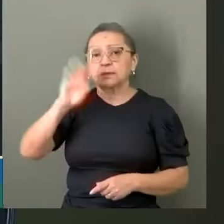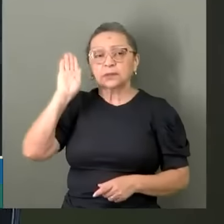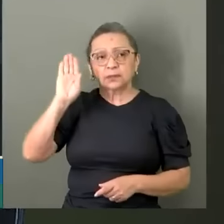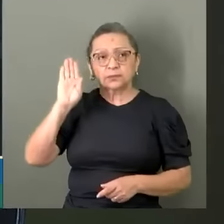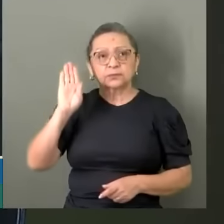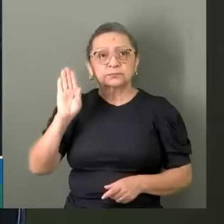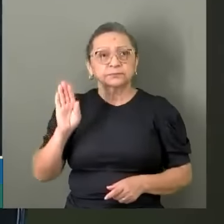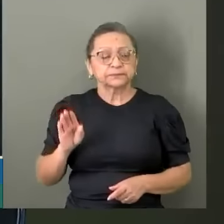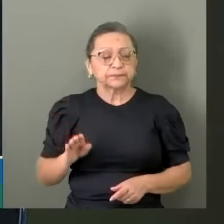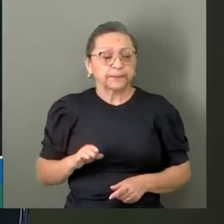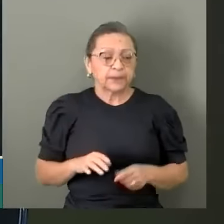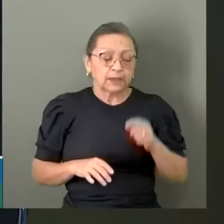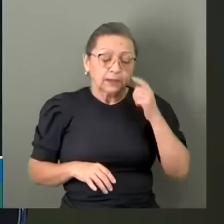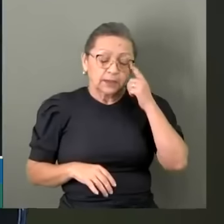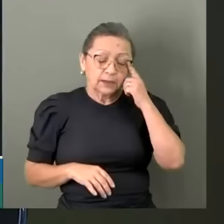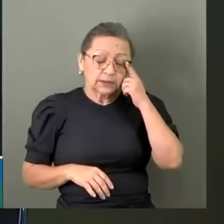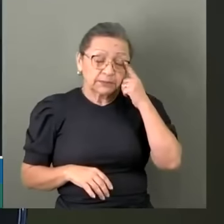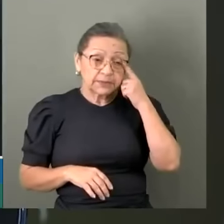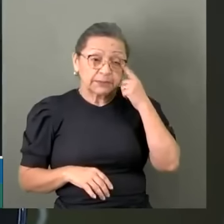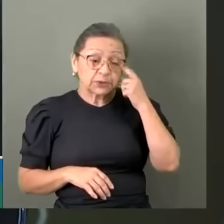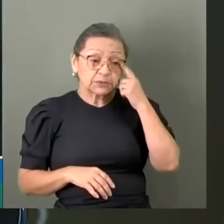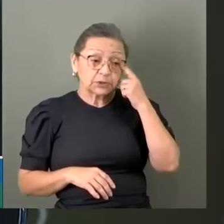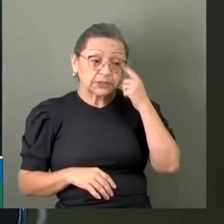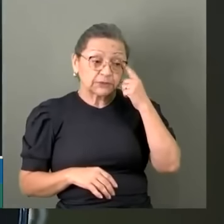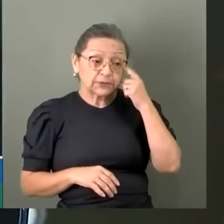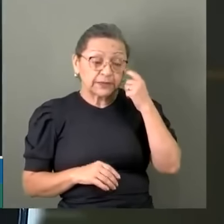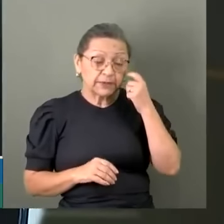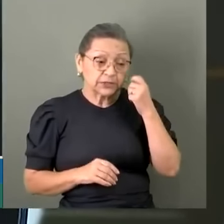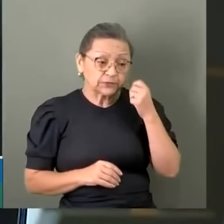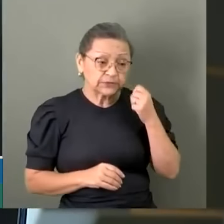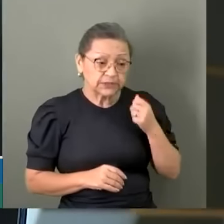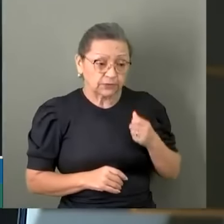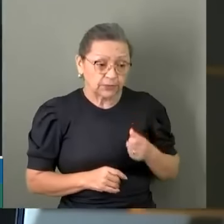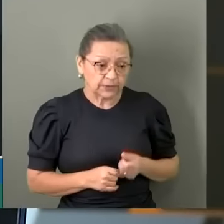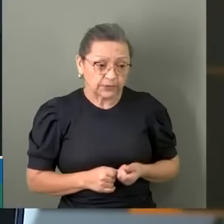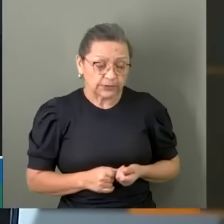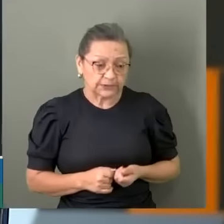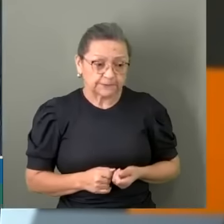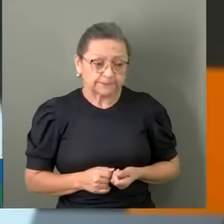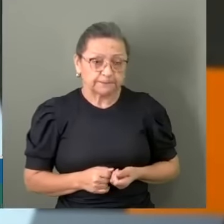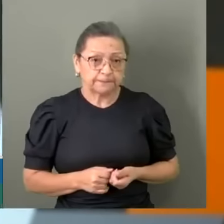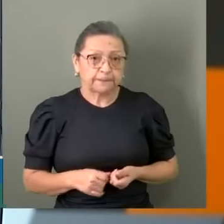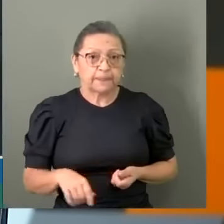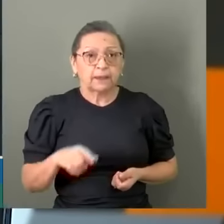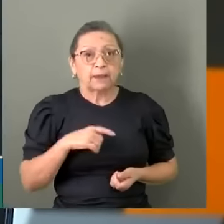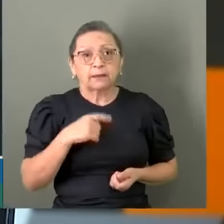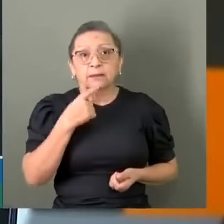Fernandes, né, revertendo essa vitória favoravelmente ao Partido dos Trabalhadores. Obrigado.